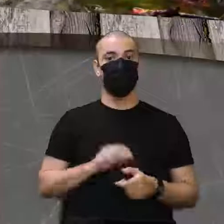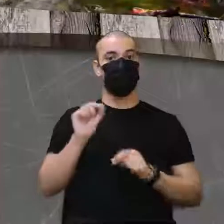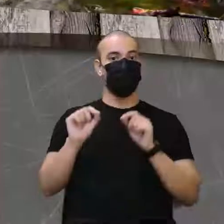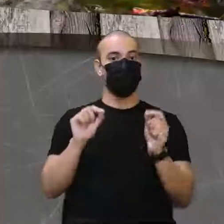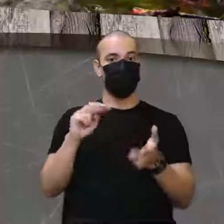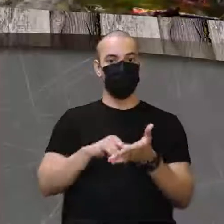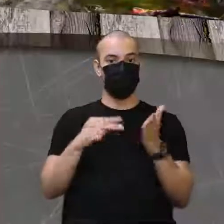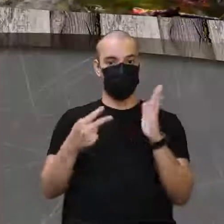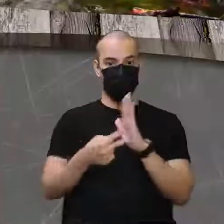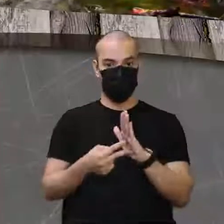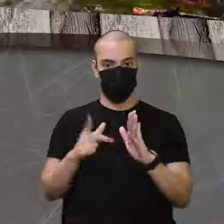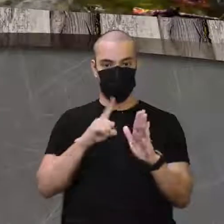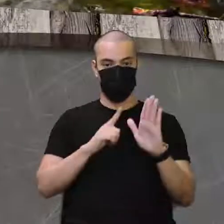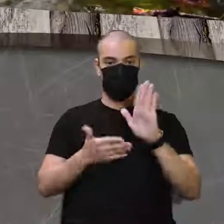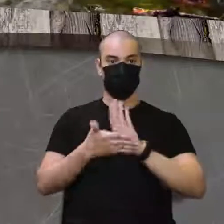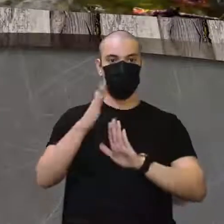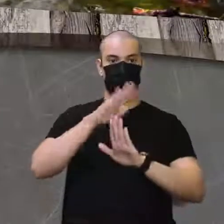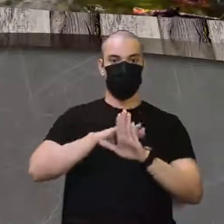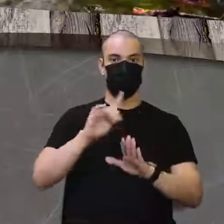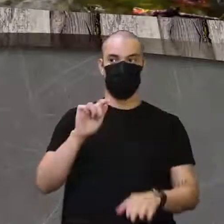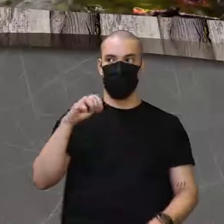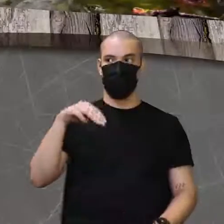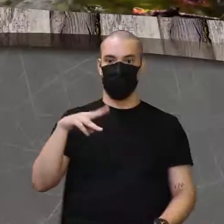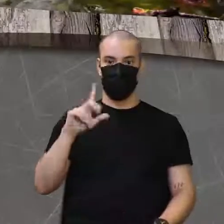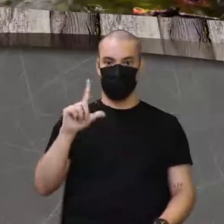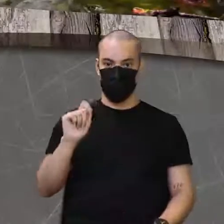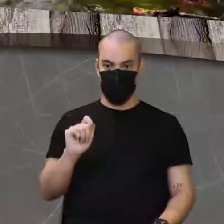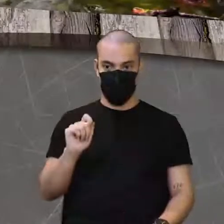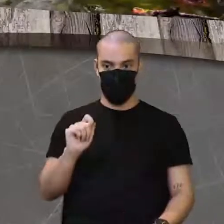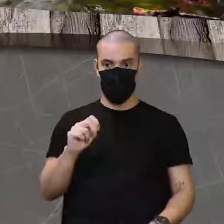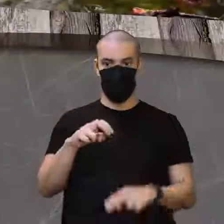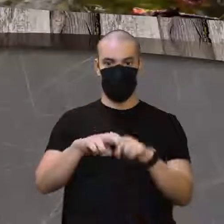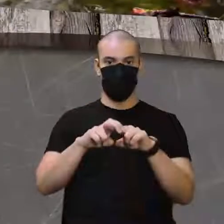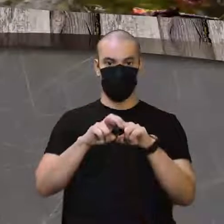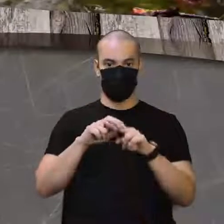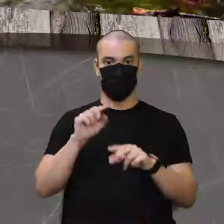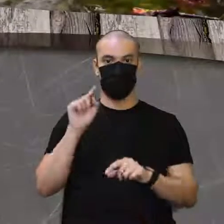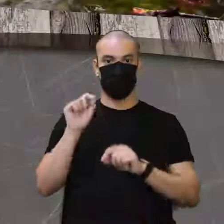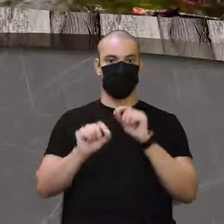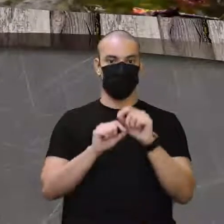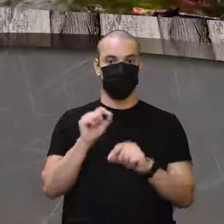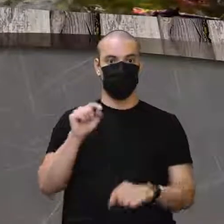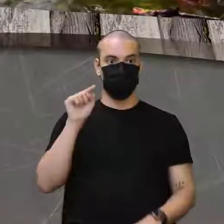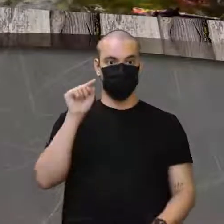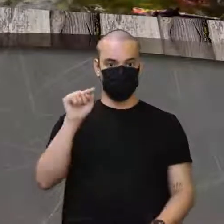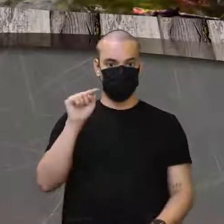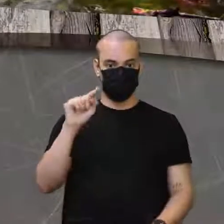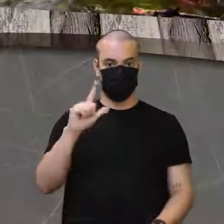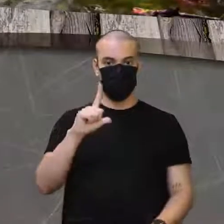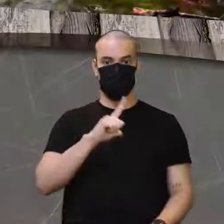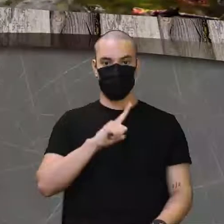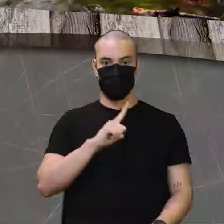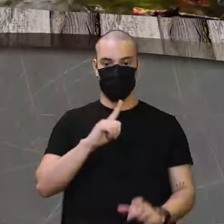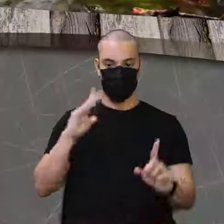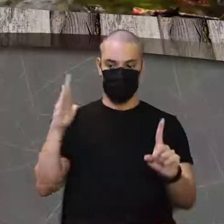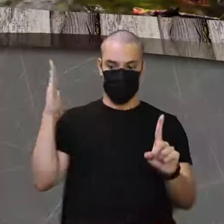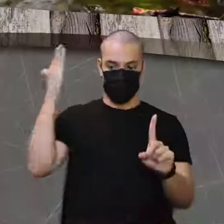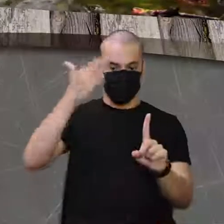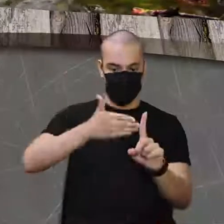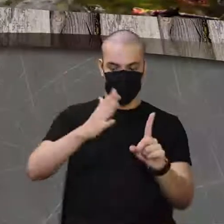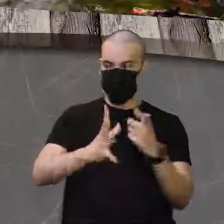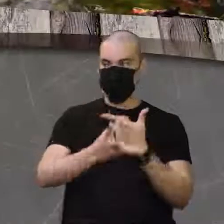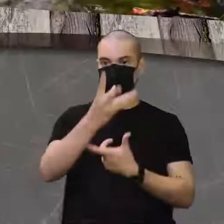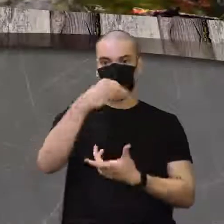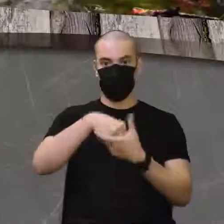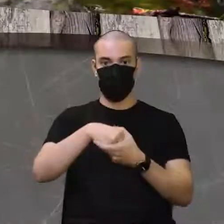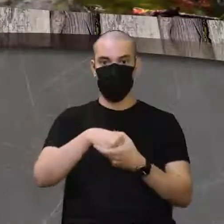pangênese? Esses indivíduos tinham gêmulas. Nessas gêmulas, você tinha... Elas eram direcionadas ali